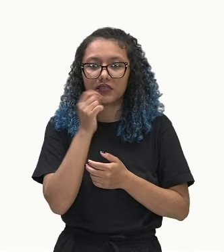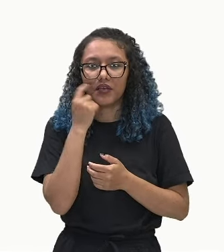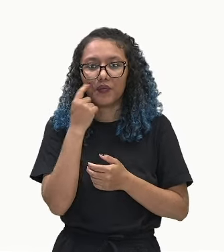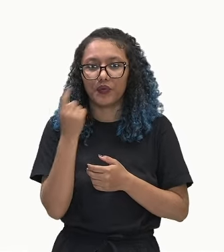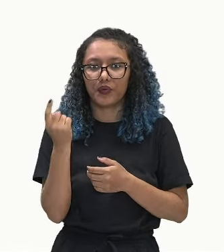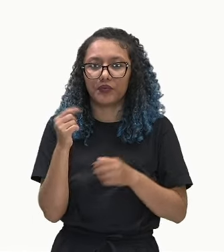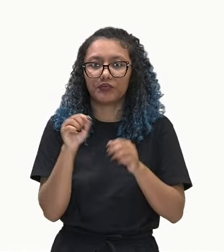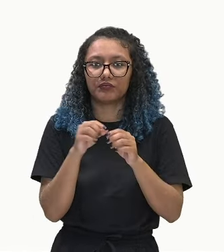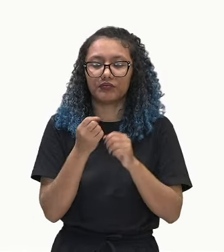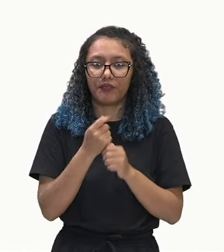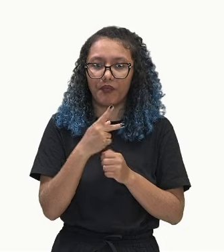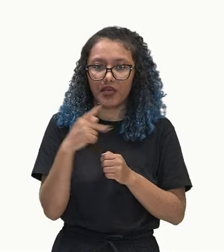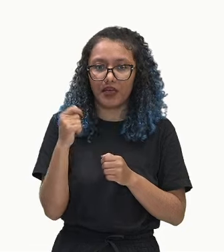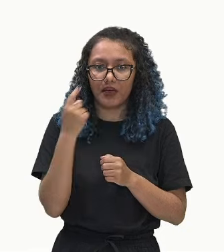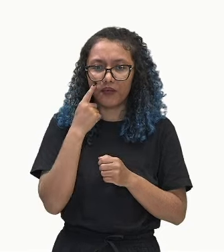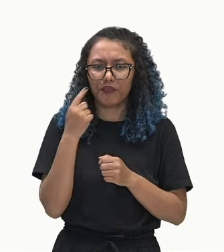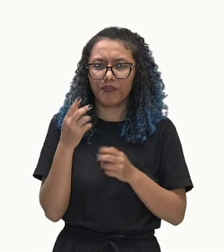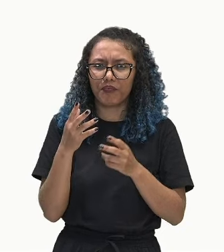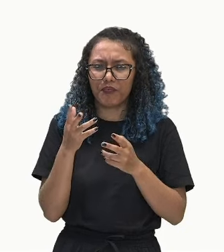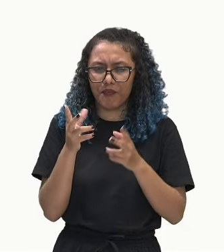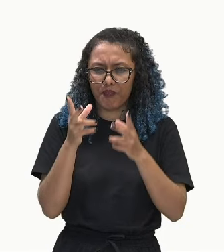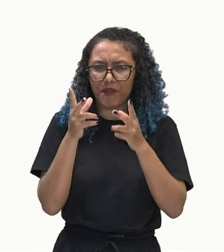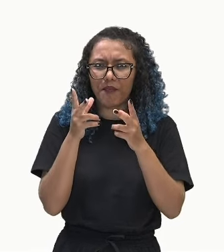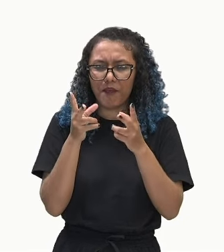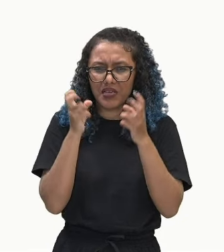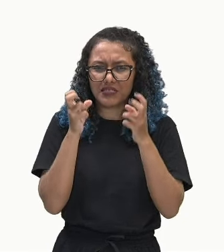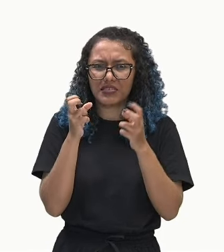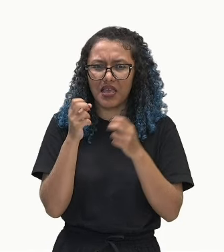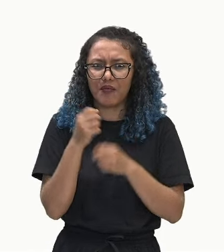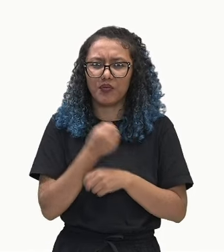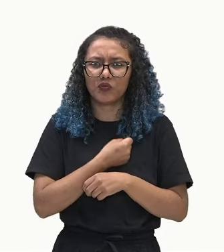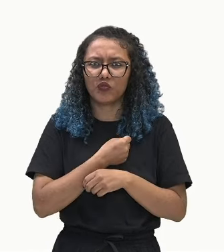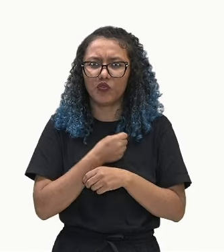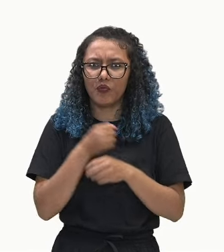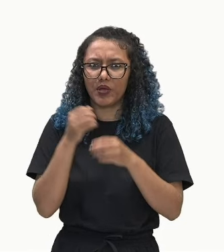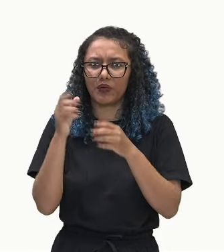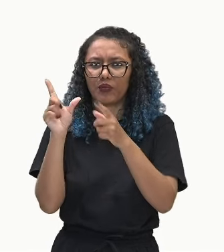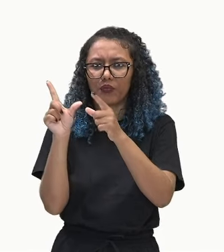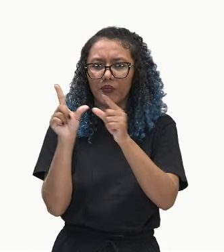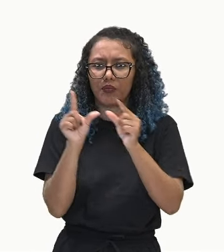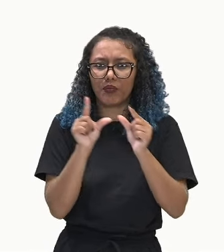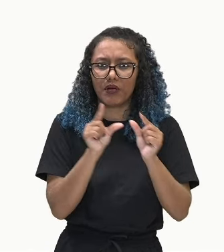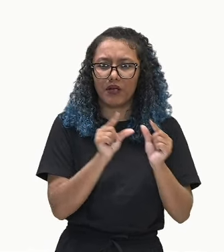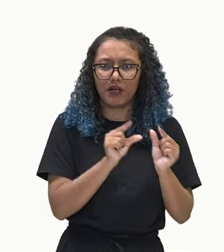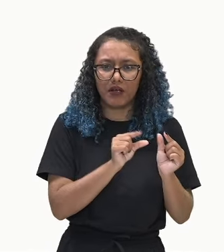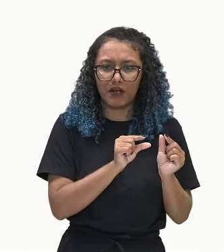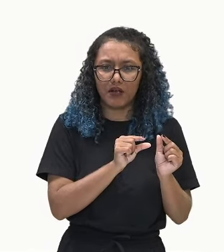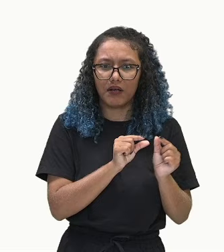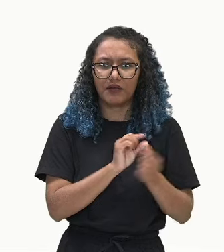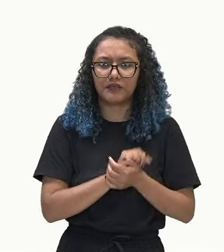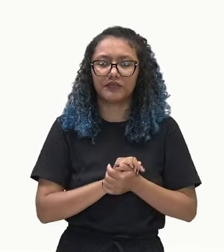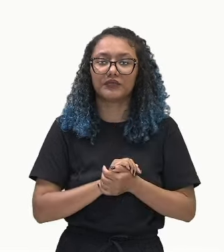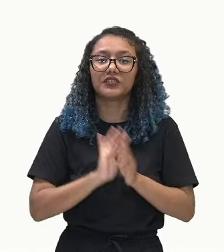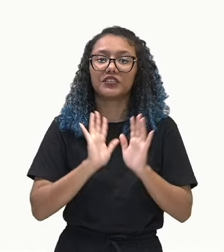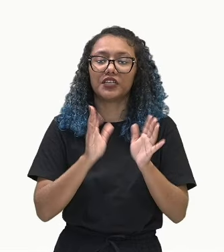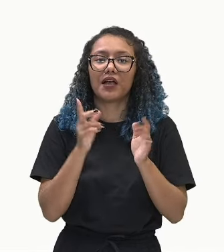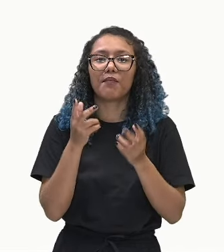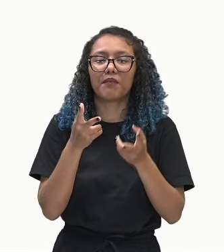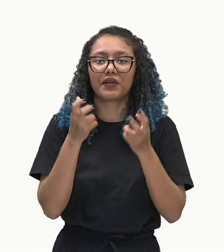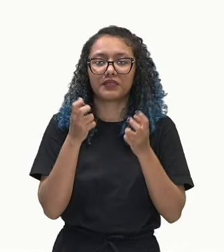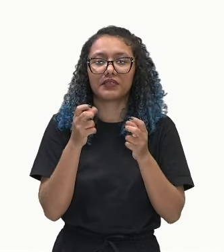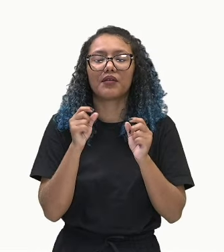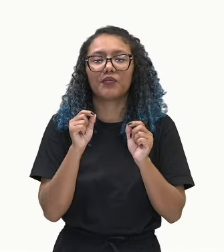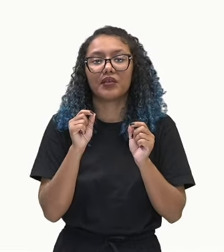diminuindo os valores. Olha só. 100, 92, 84. Só isso aqui já identifica que ela é uma PA